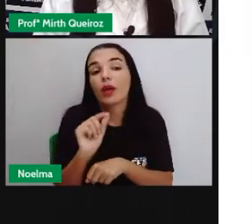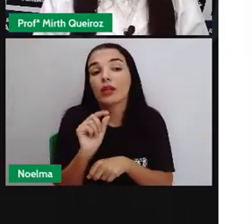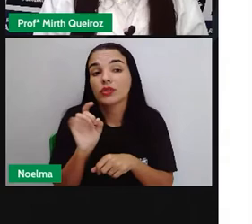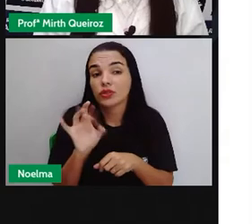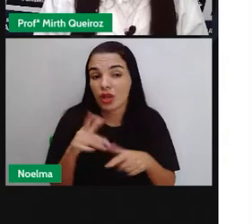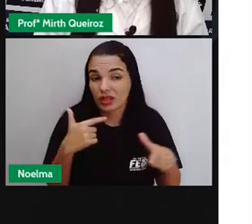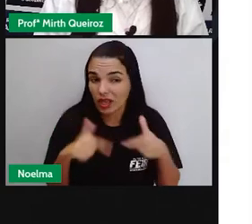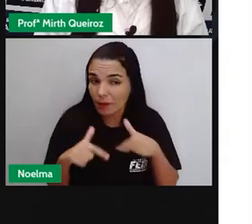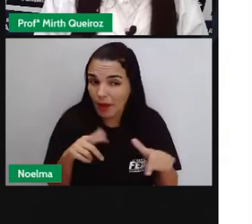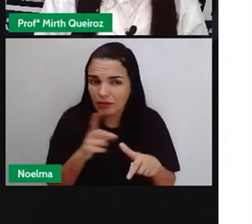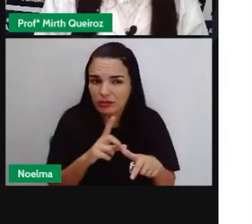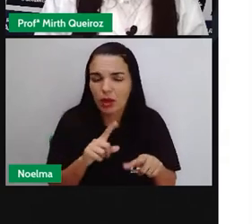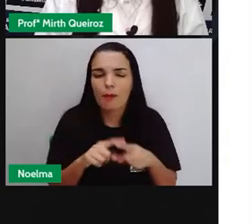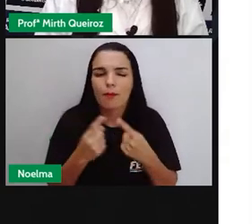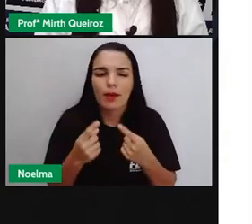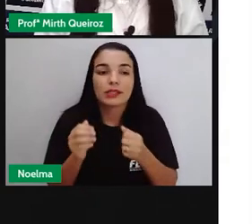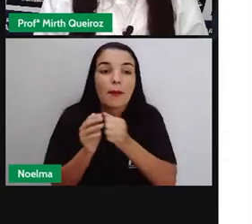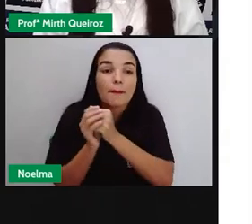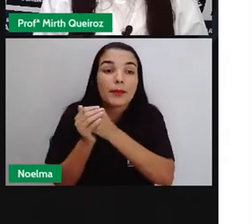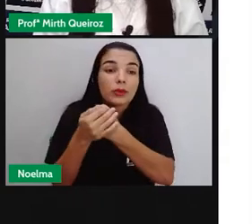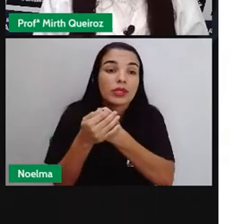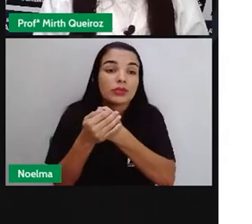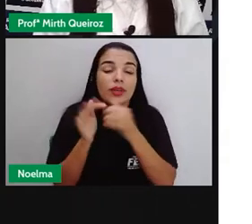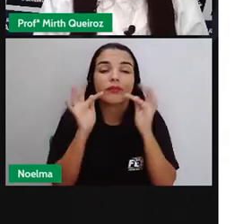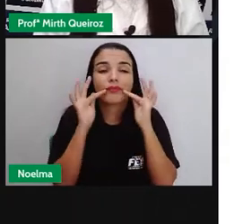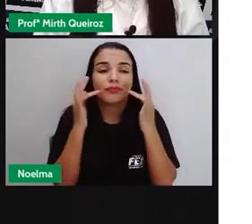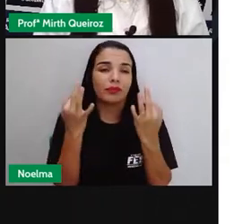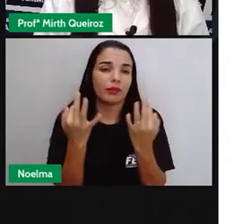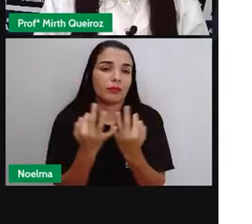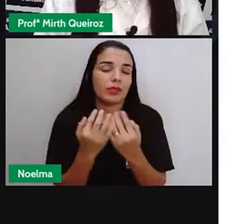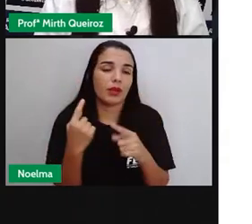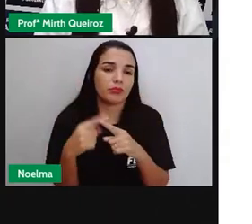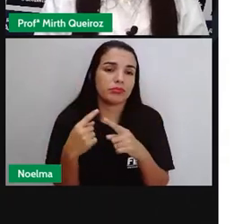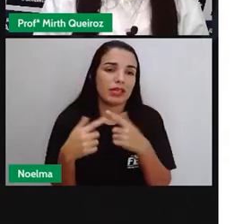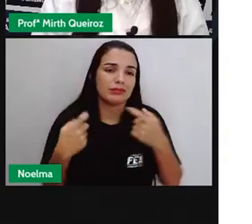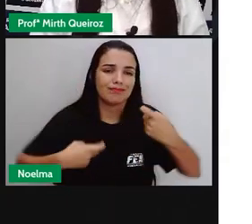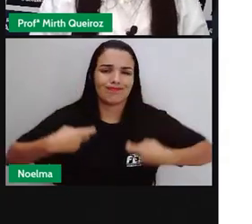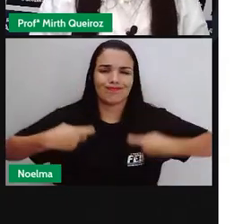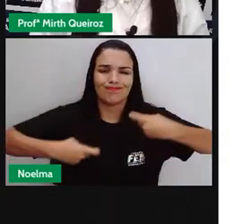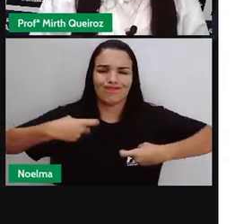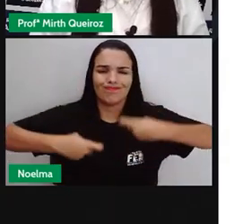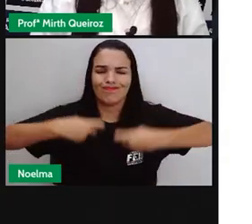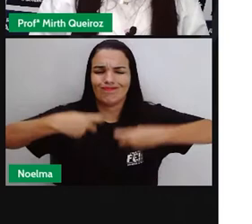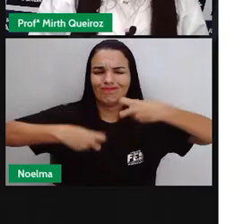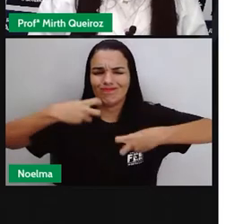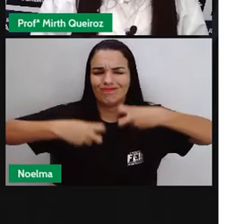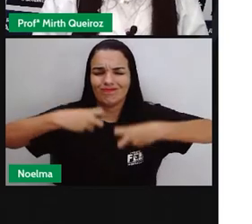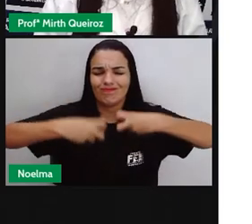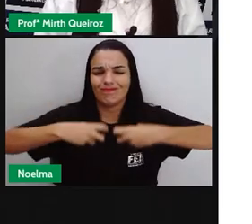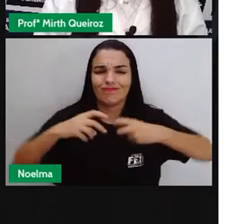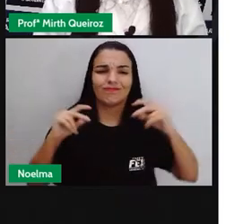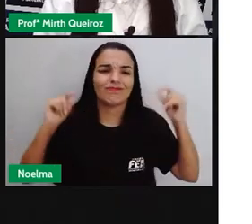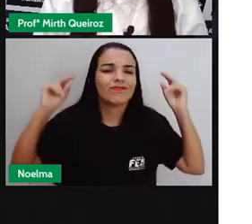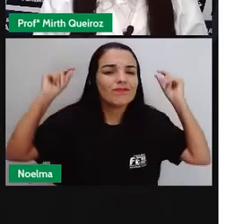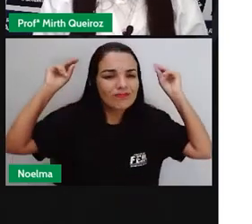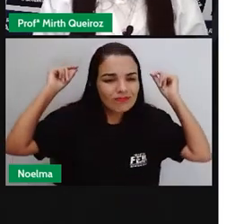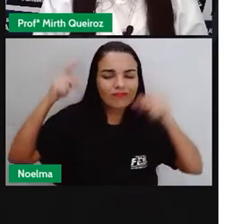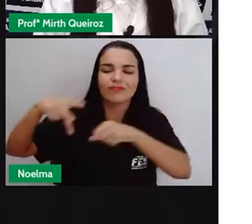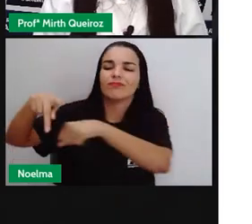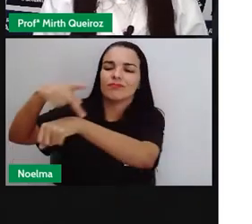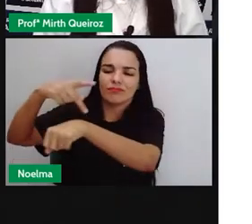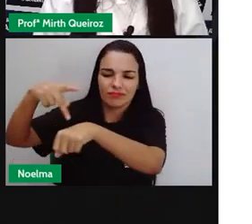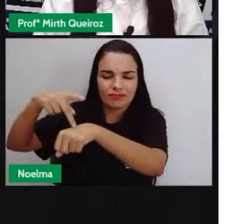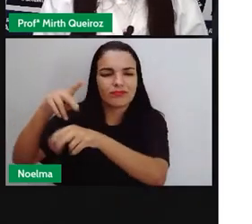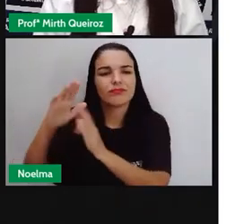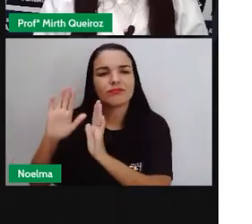de emprego, mas também como uma forma de se protegerem de algumas situações que estavam acontecendo em